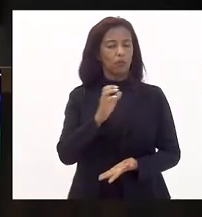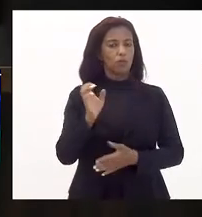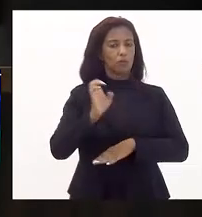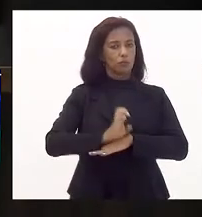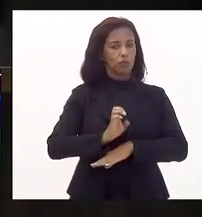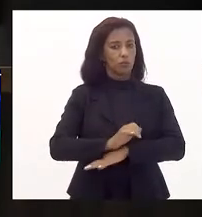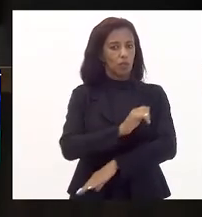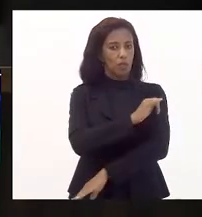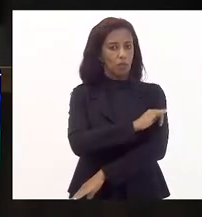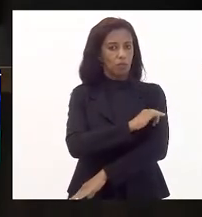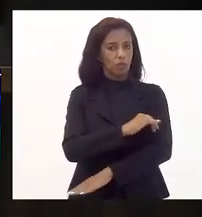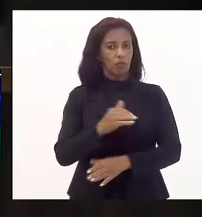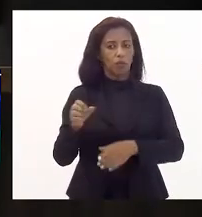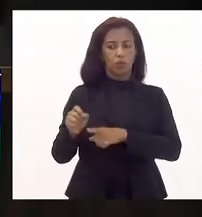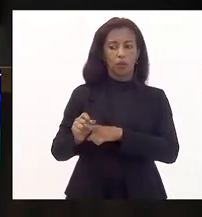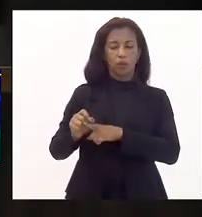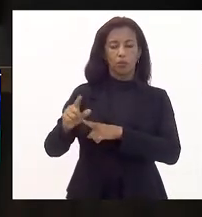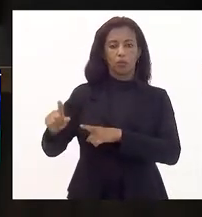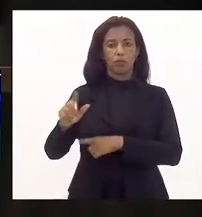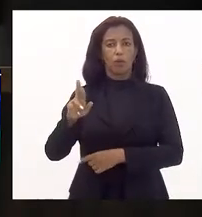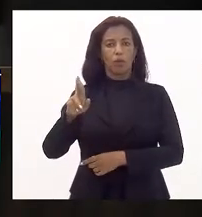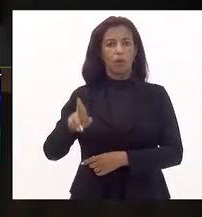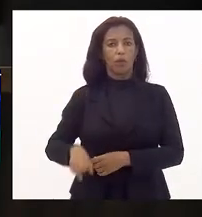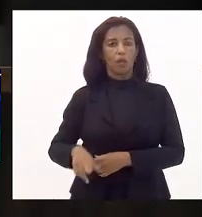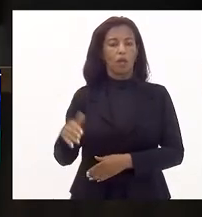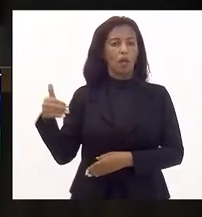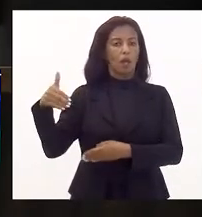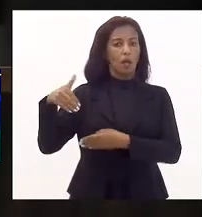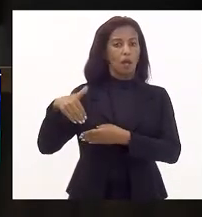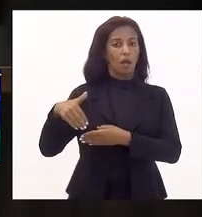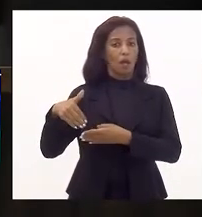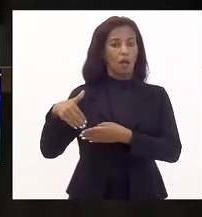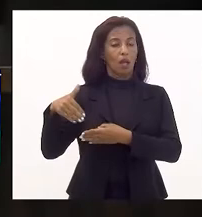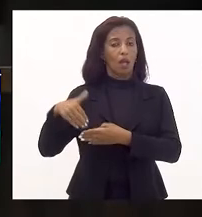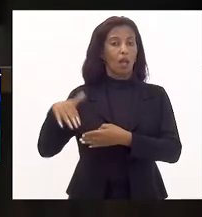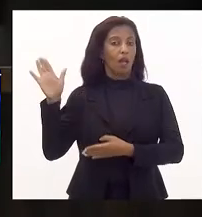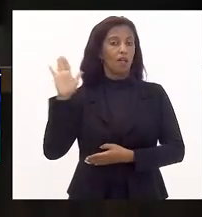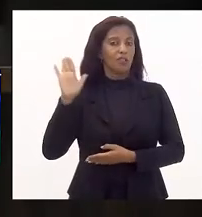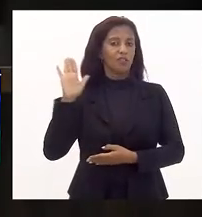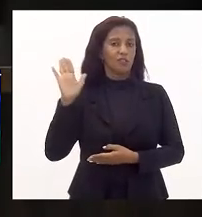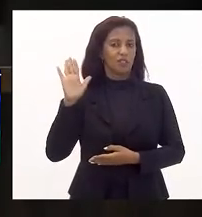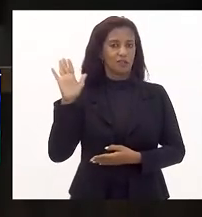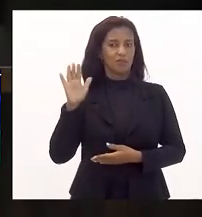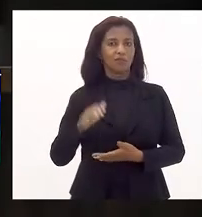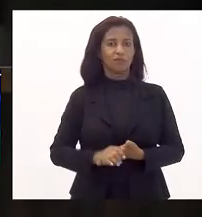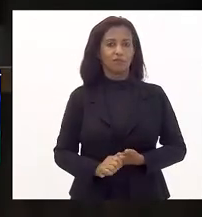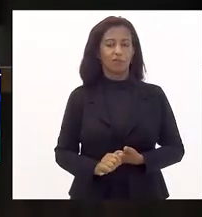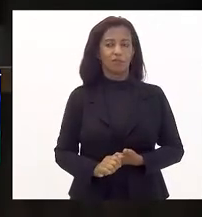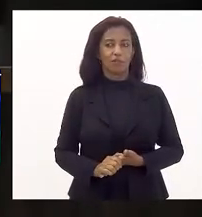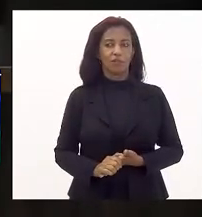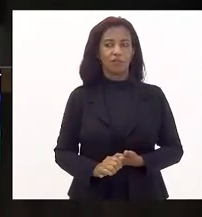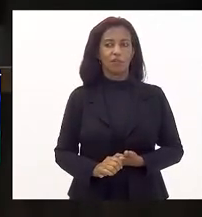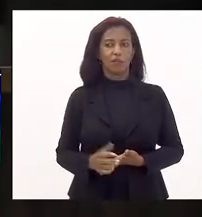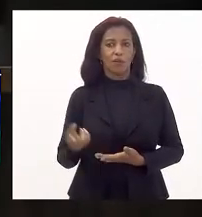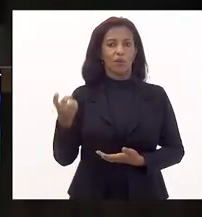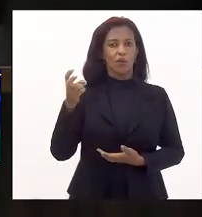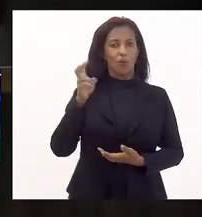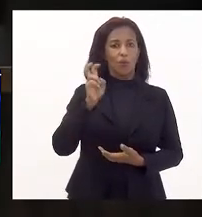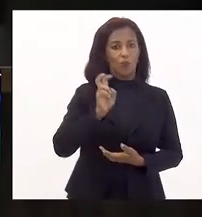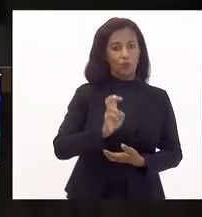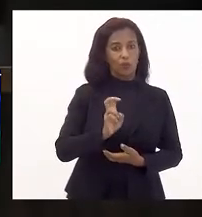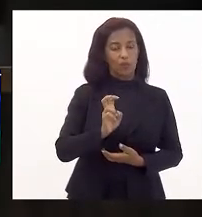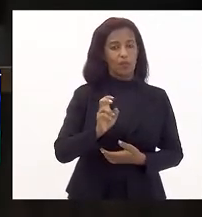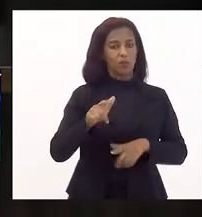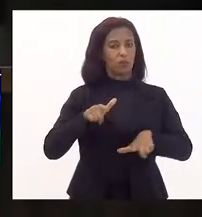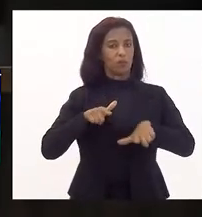excluídos da corporação em razão de candidatura a cargos políticos com mais de cinco e menos de dez anos de serviço, na forma que